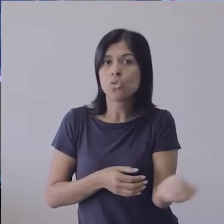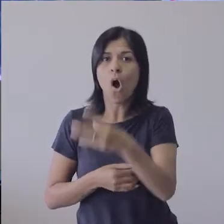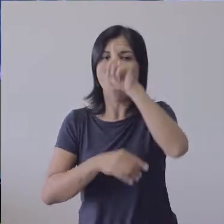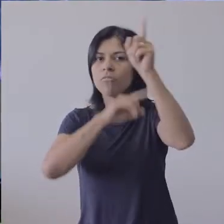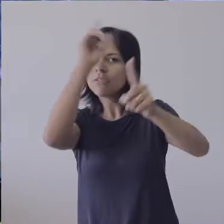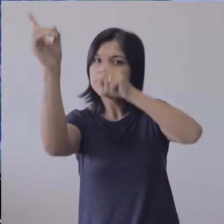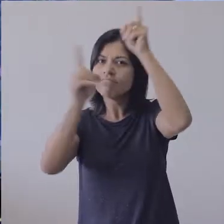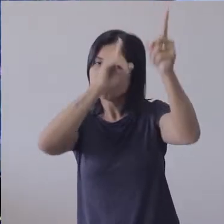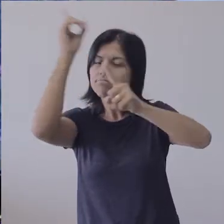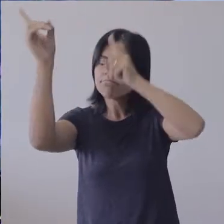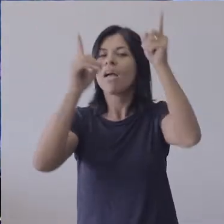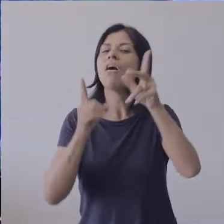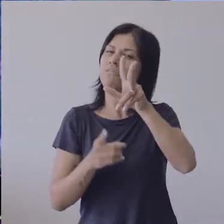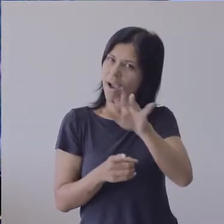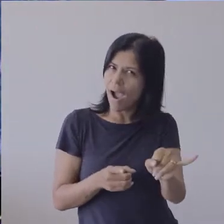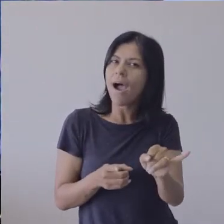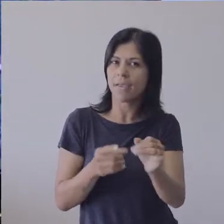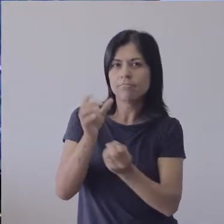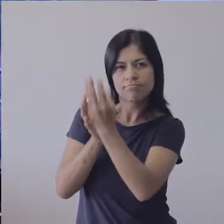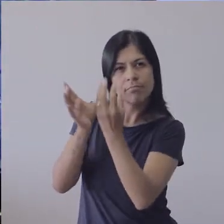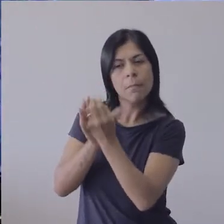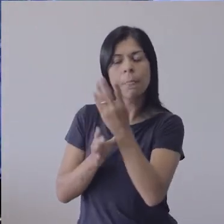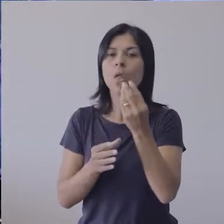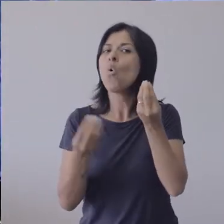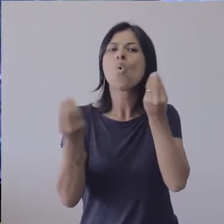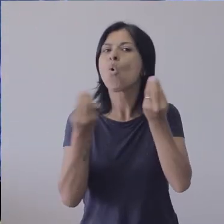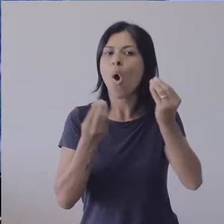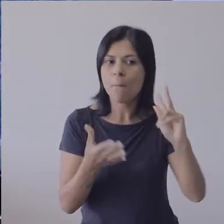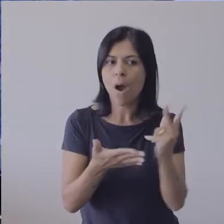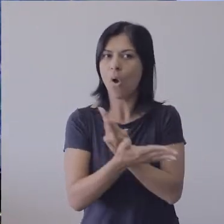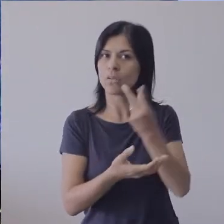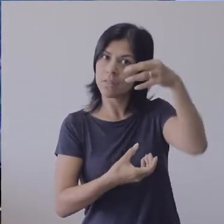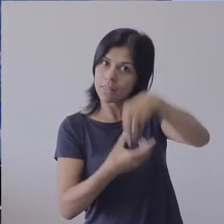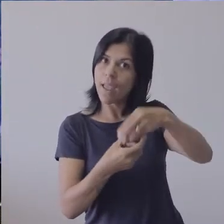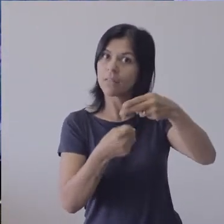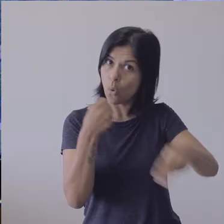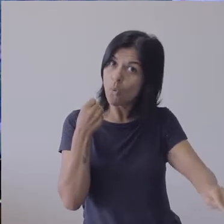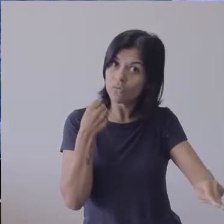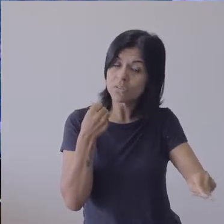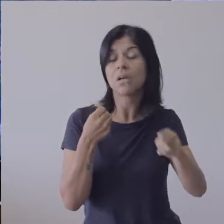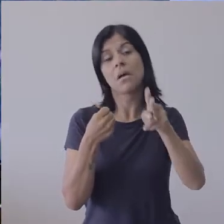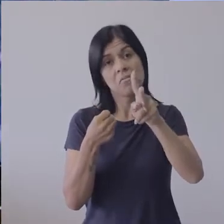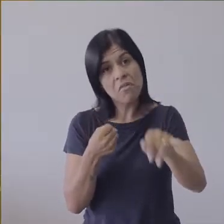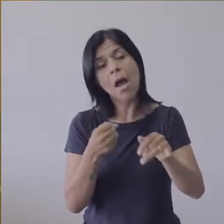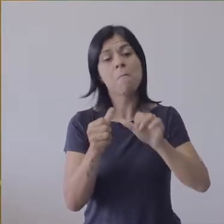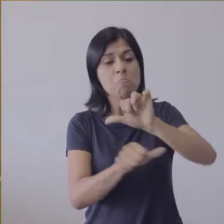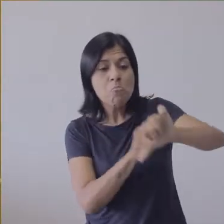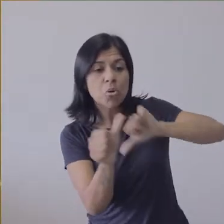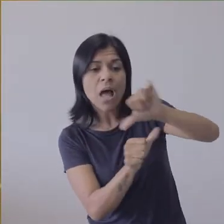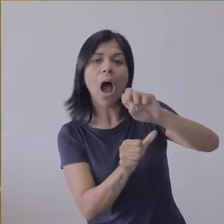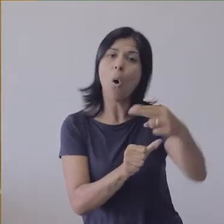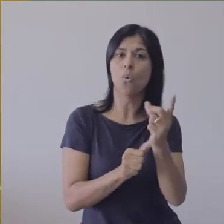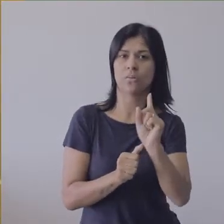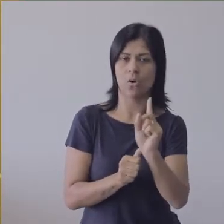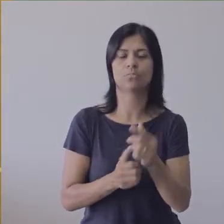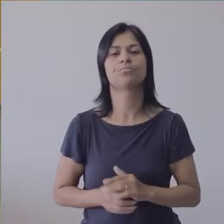a questão é verificar como que vai acontecer o funcionamento dele e implementar novas funcionalidades. A equipe do